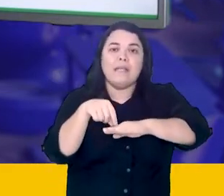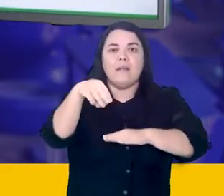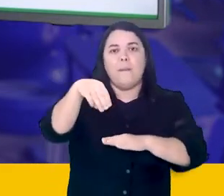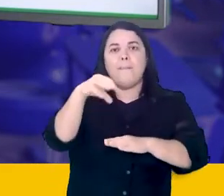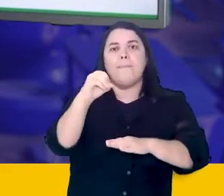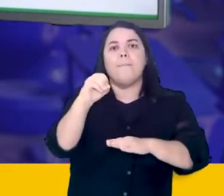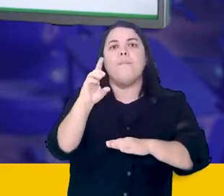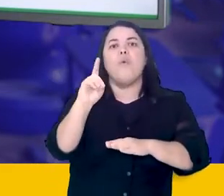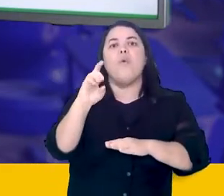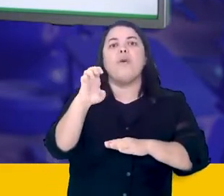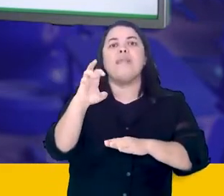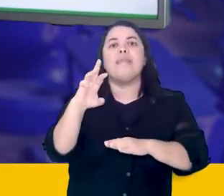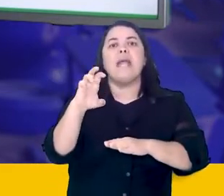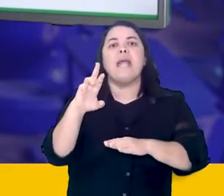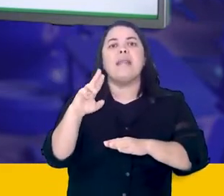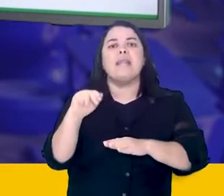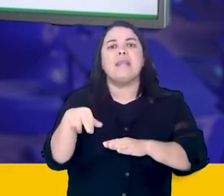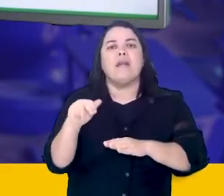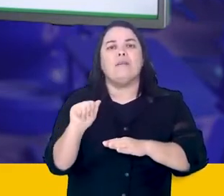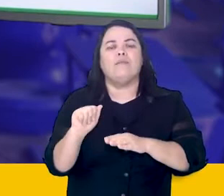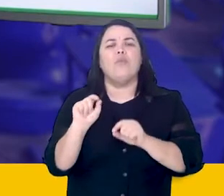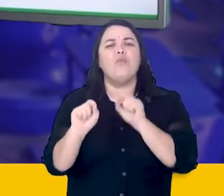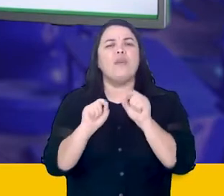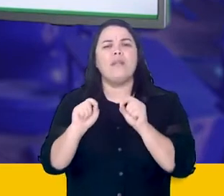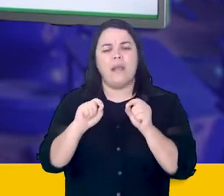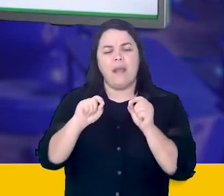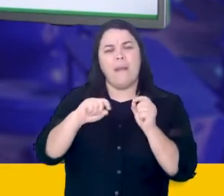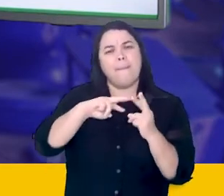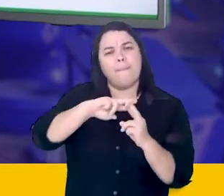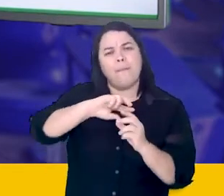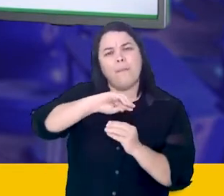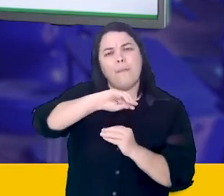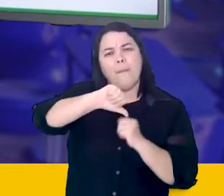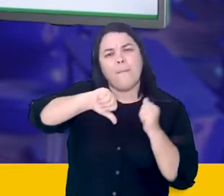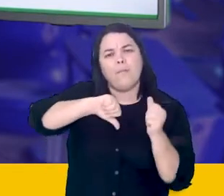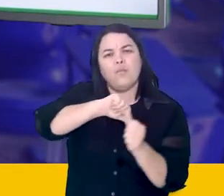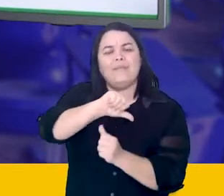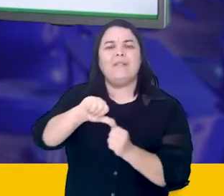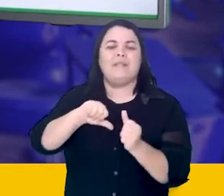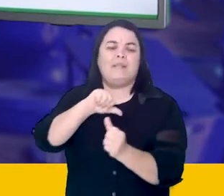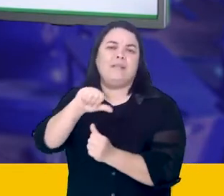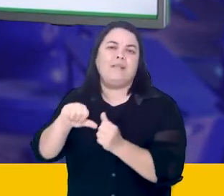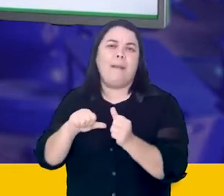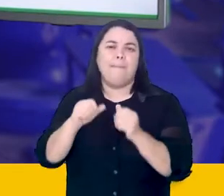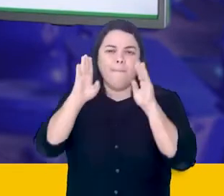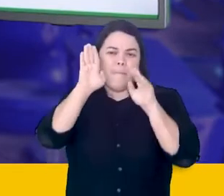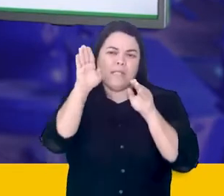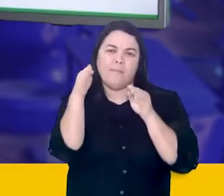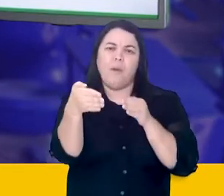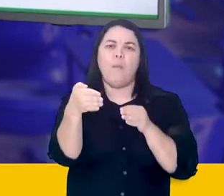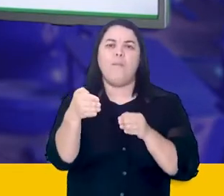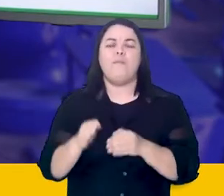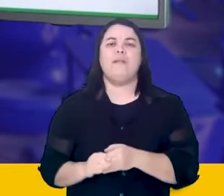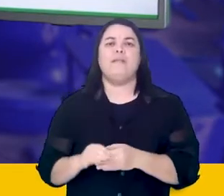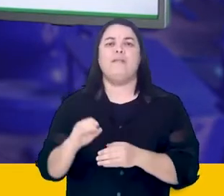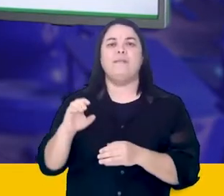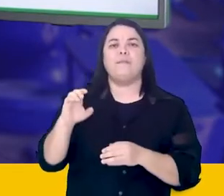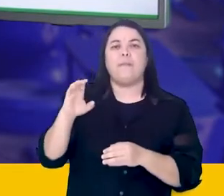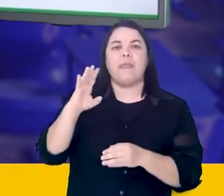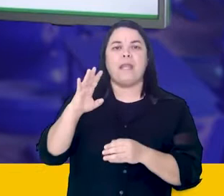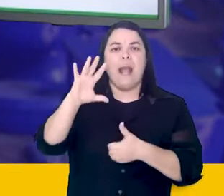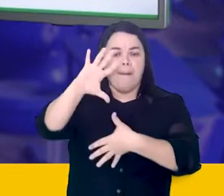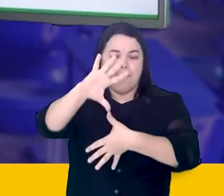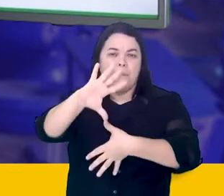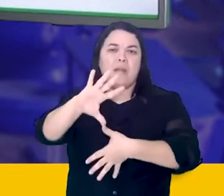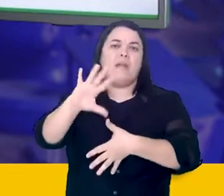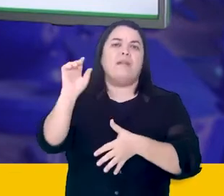acontecendo na história principalmente da Europa, da África e da América. Então esse é um olhar sempre